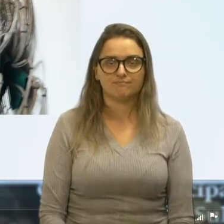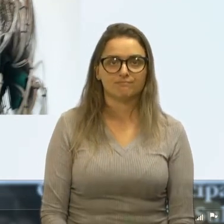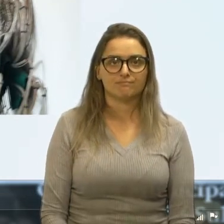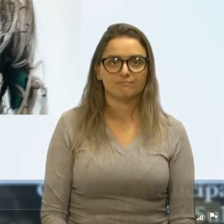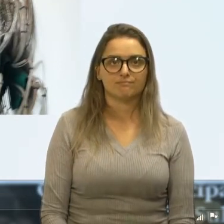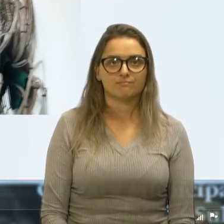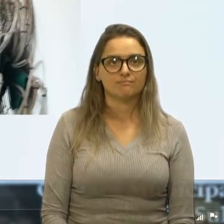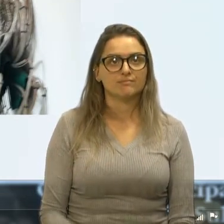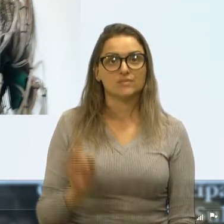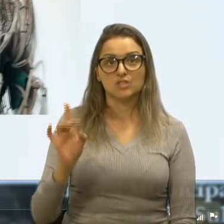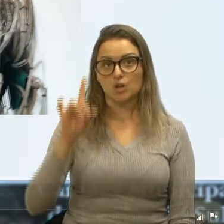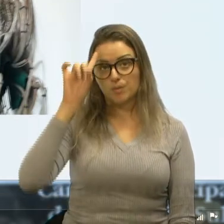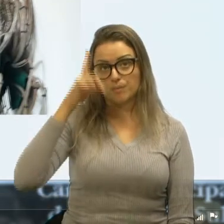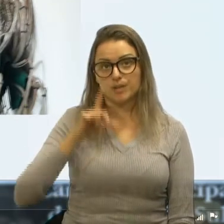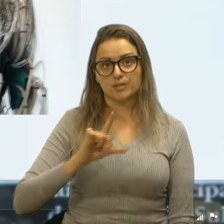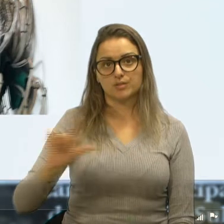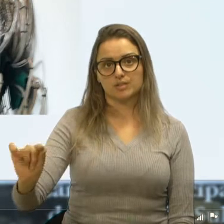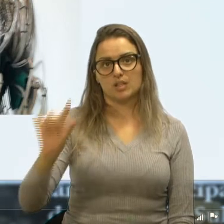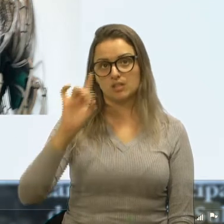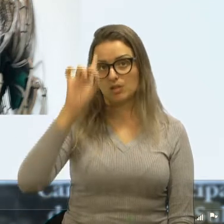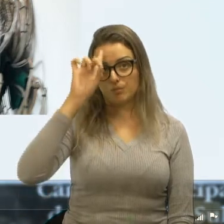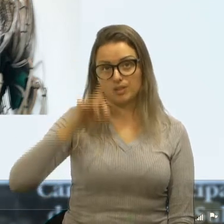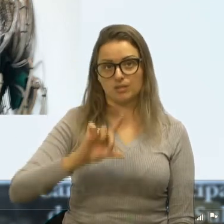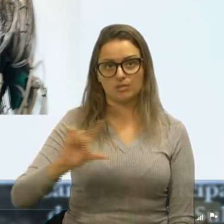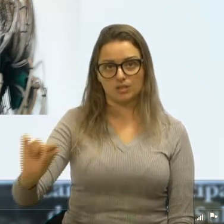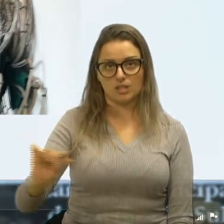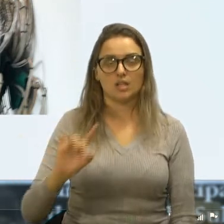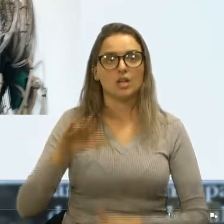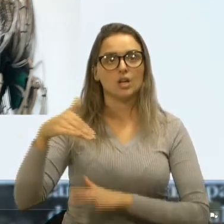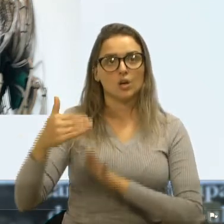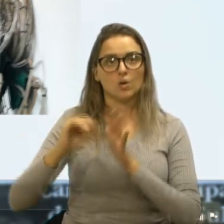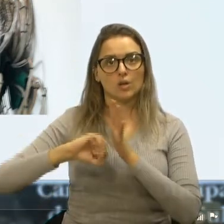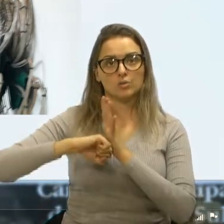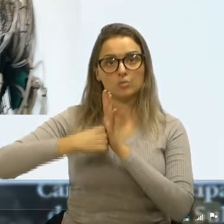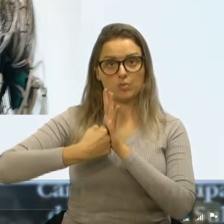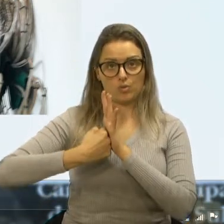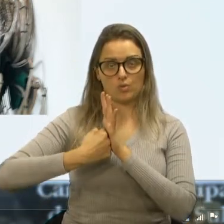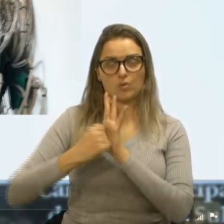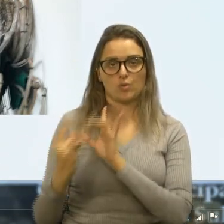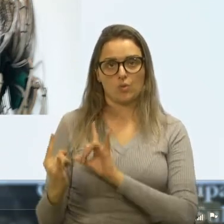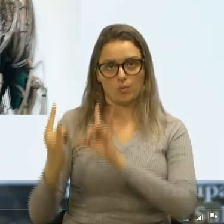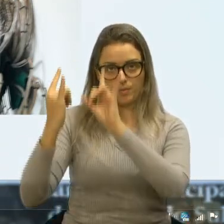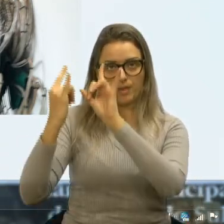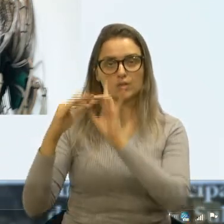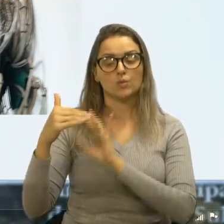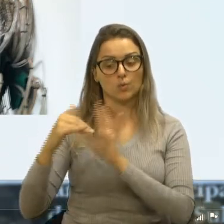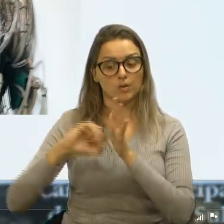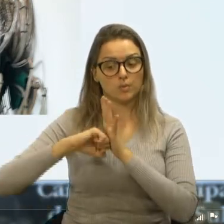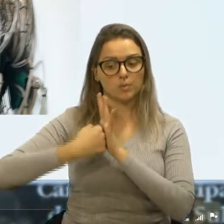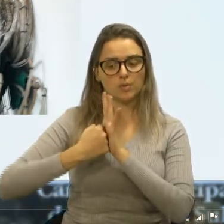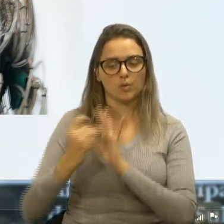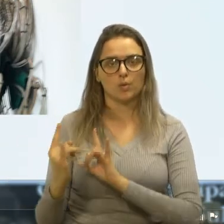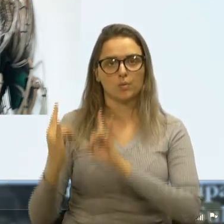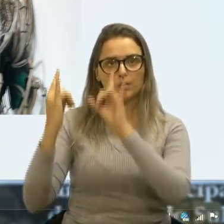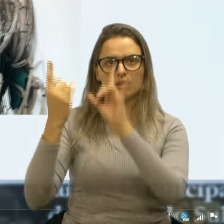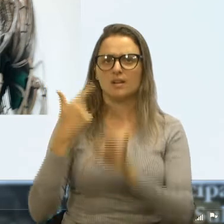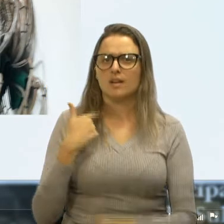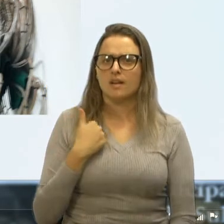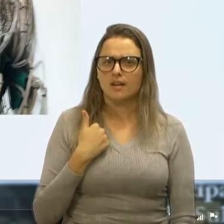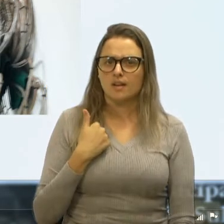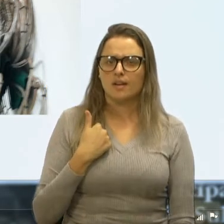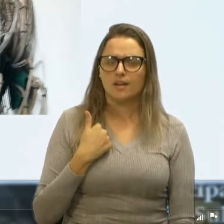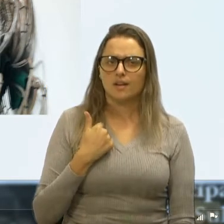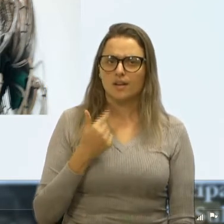saiam. Saiam. E quando houve a interdição, um dos motivos, um dos motivos da interdição, me chama a atenção,